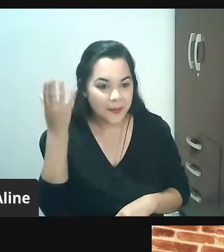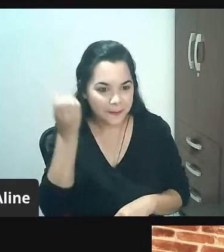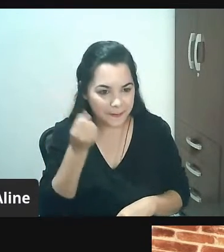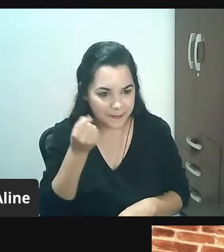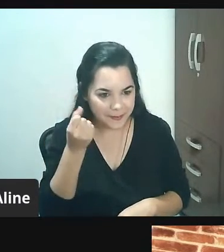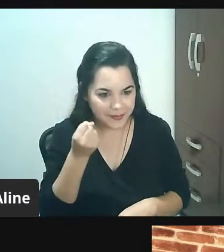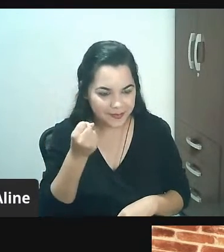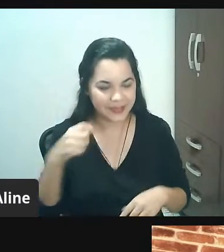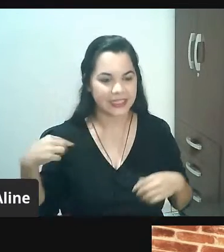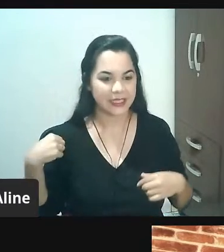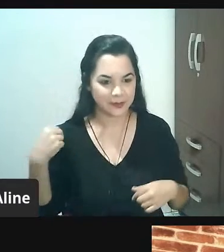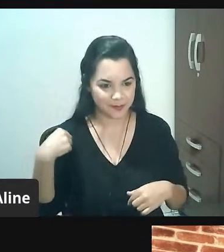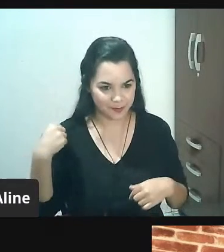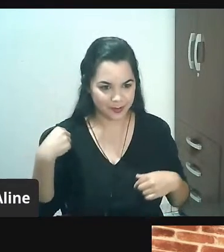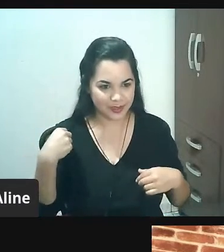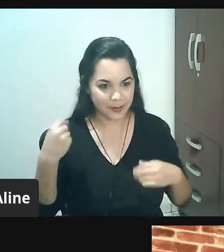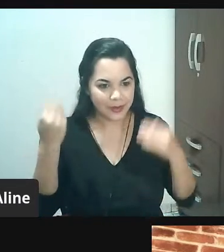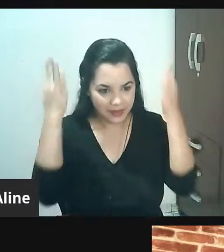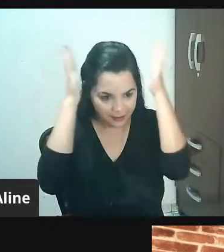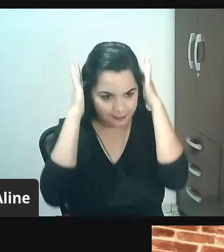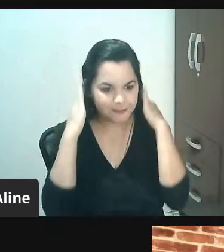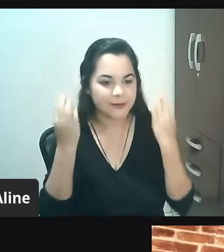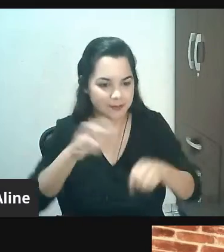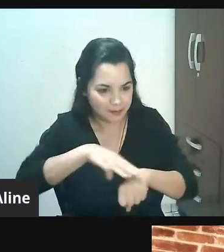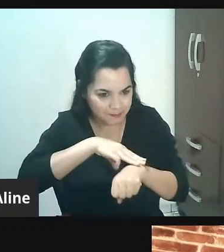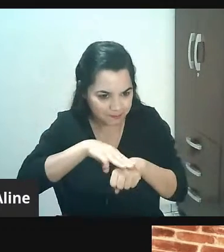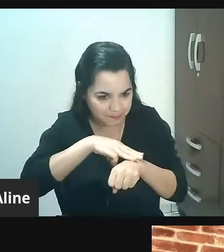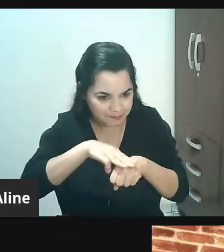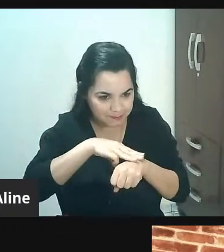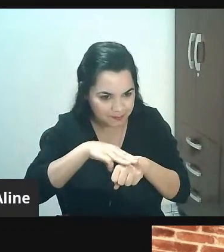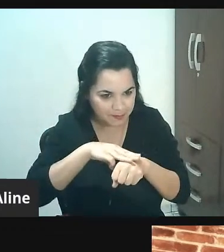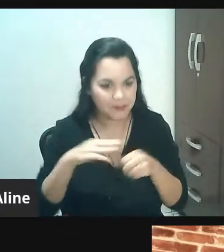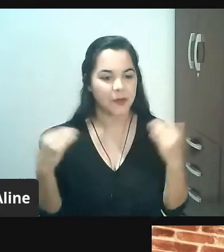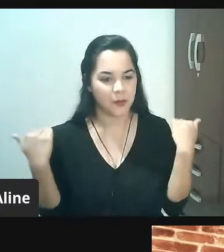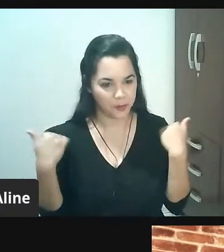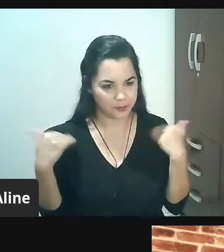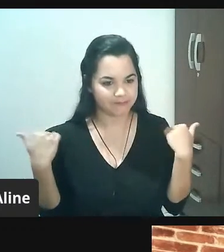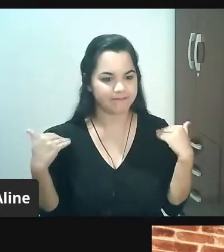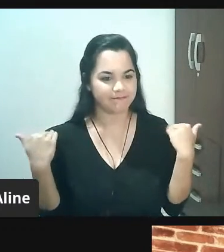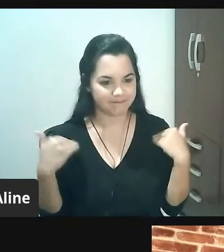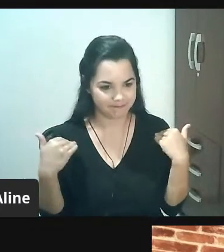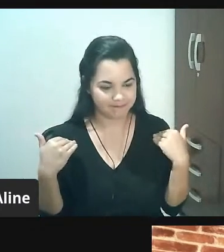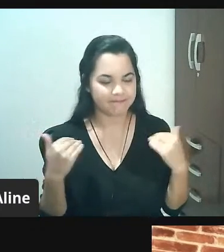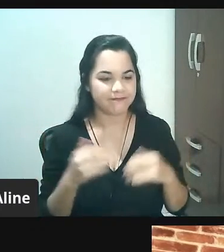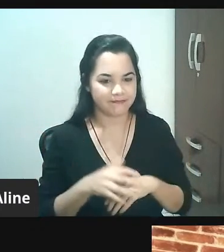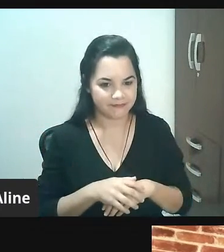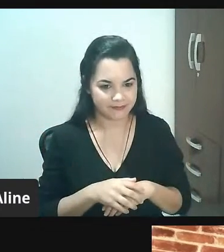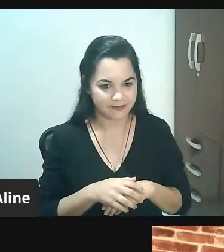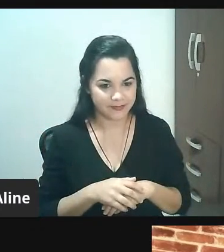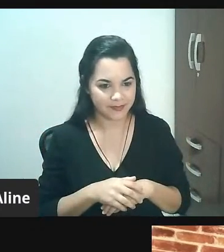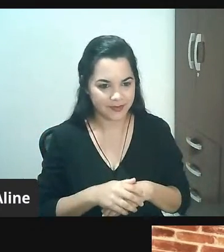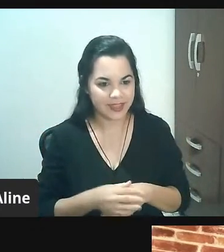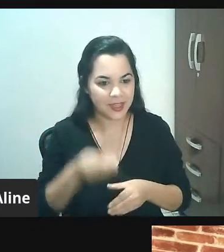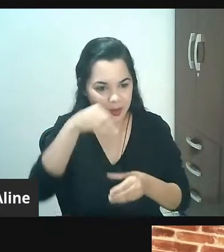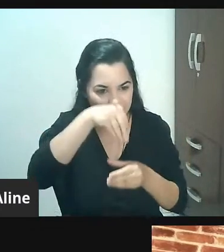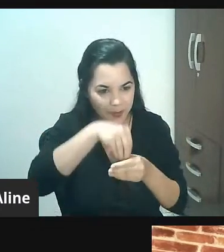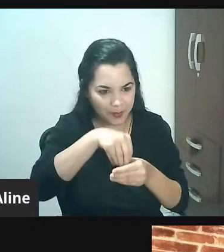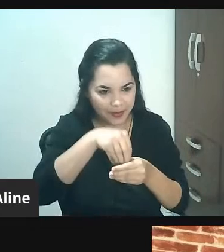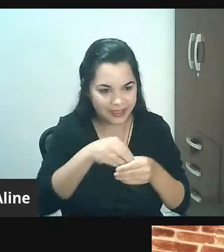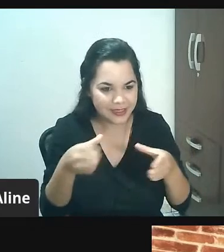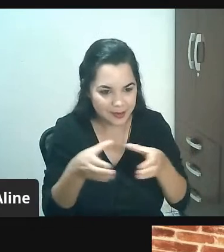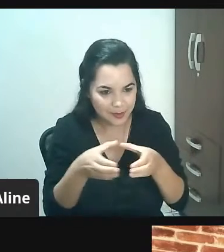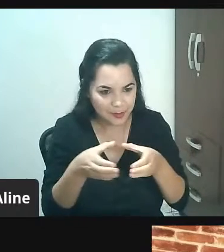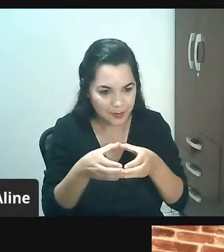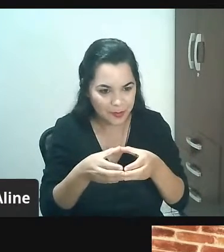camisa branca, tenho os cabelos castanhos na altura do ombro. Eu faço parte da equipe comercial do Senac